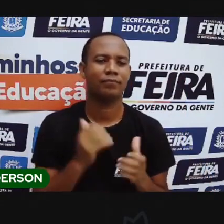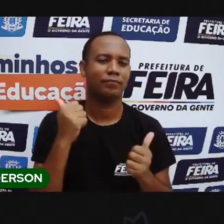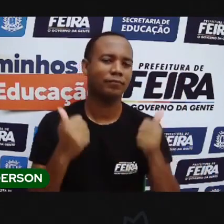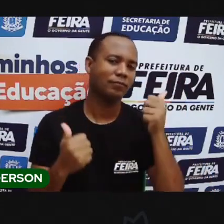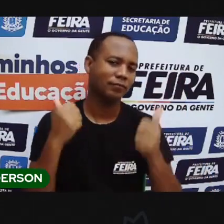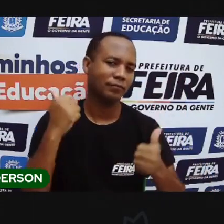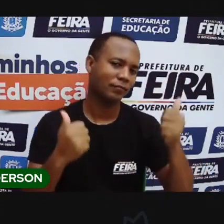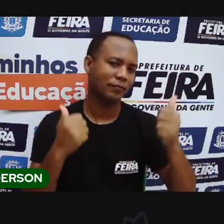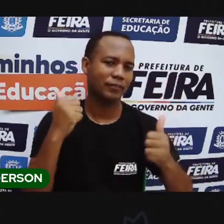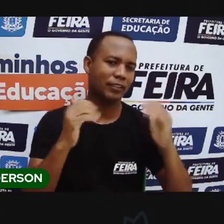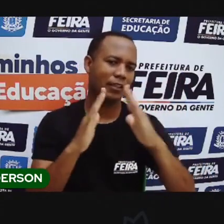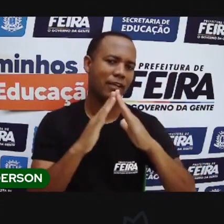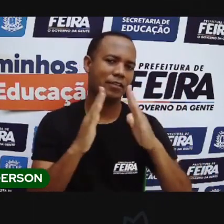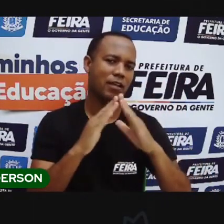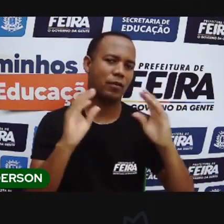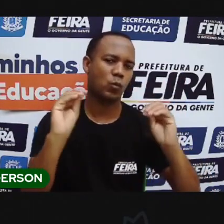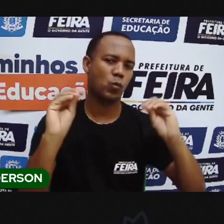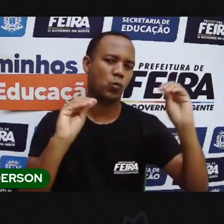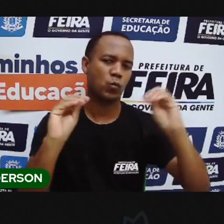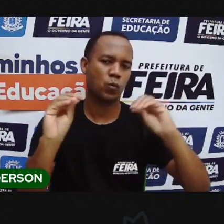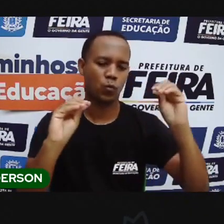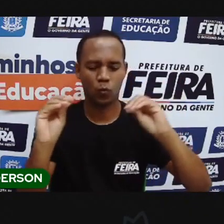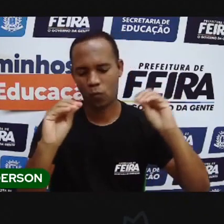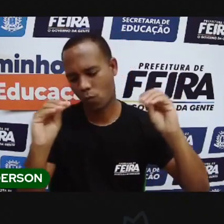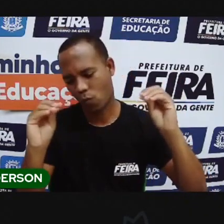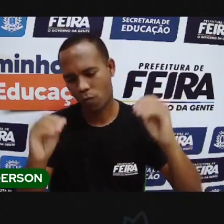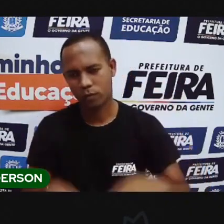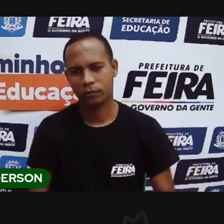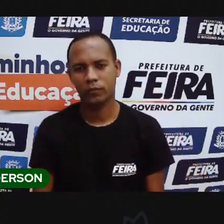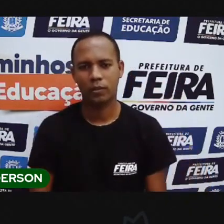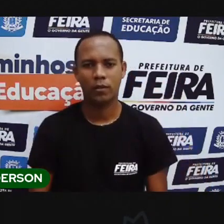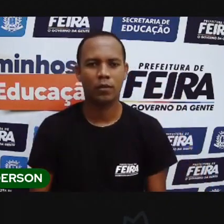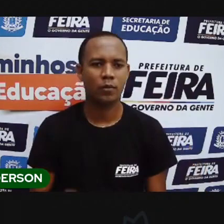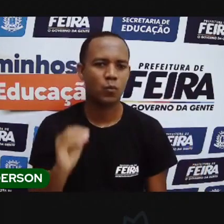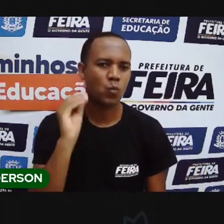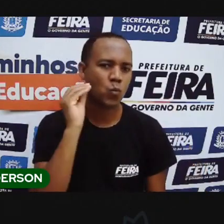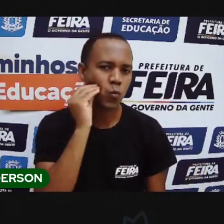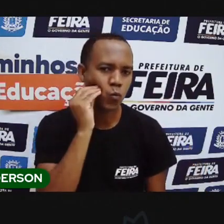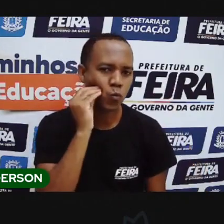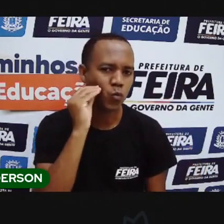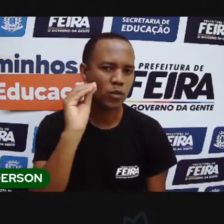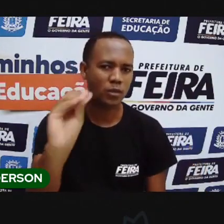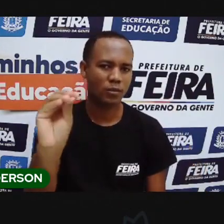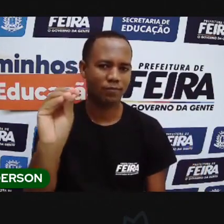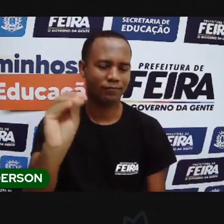cuidando também um cheiro beijo da Pró pra vocês e até a nossa próxima aula